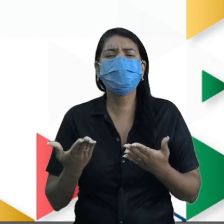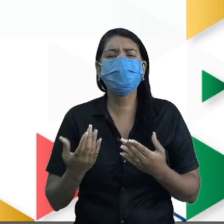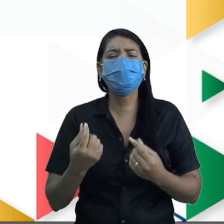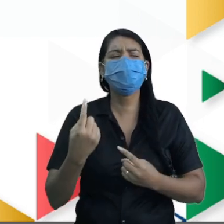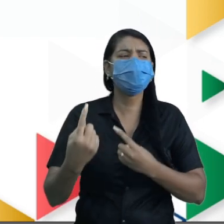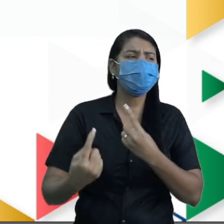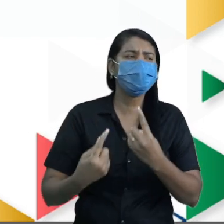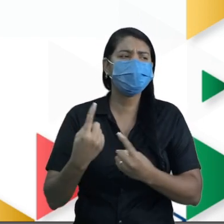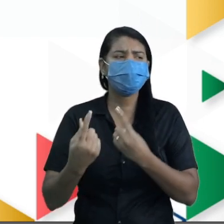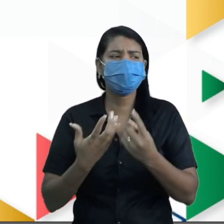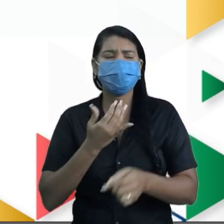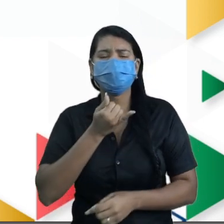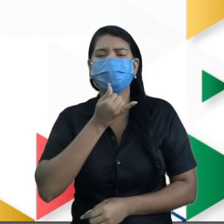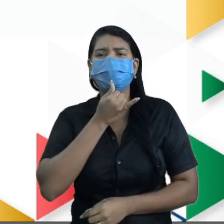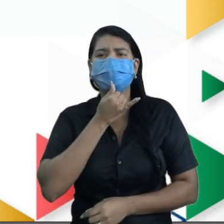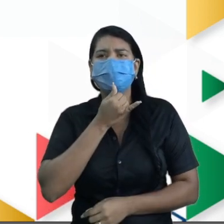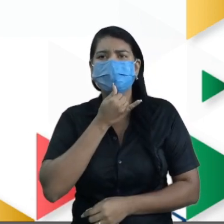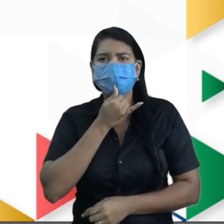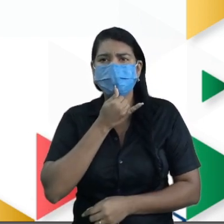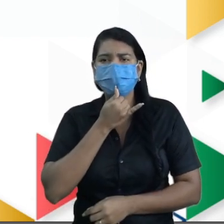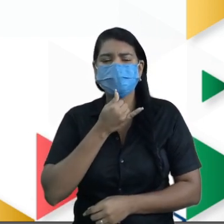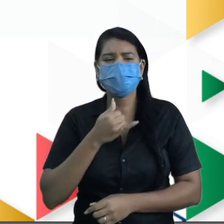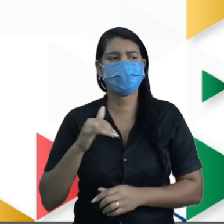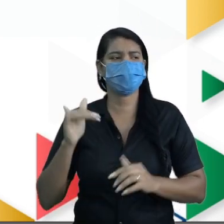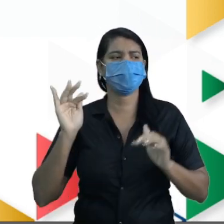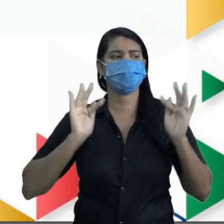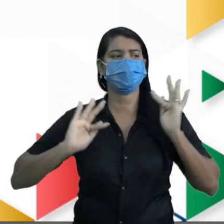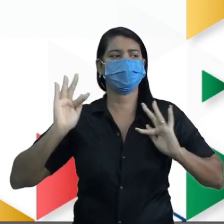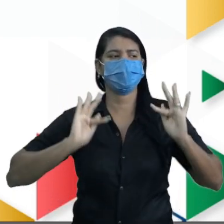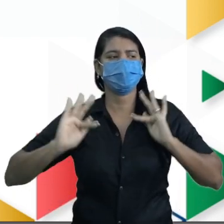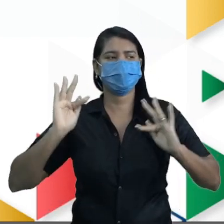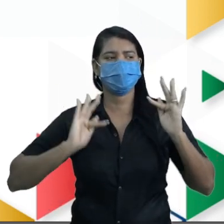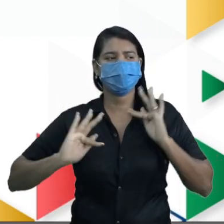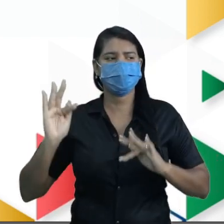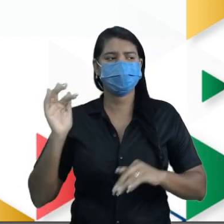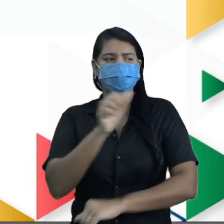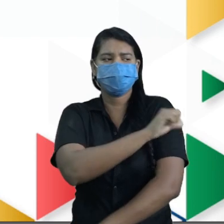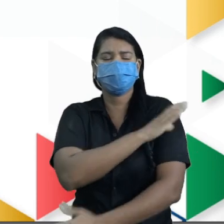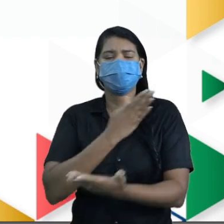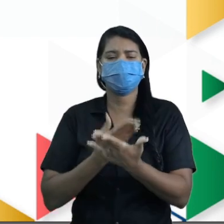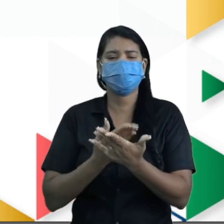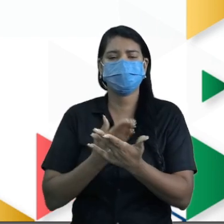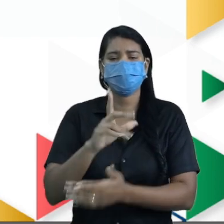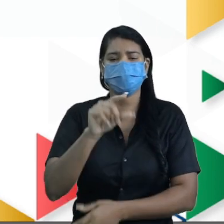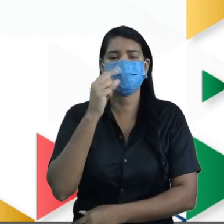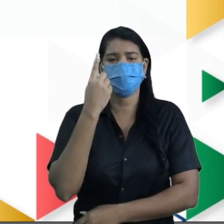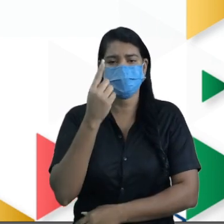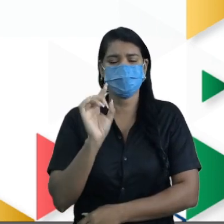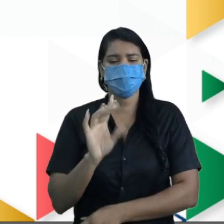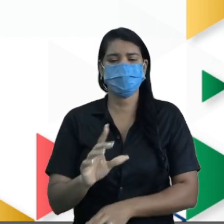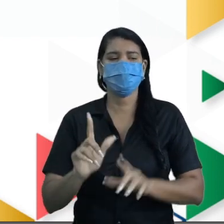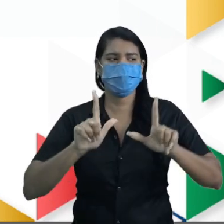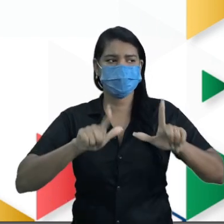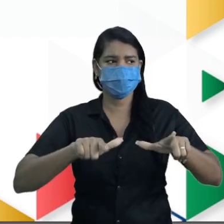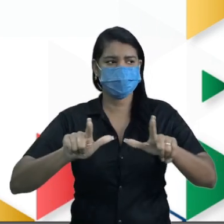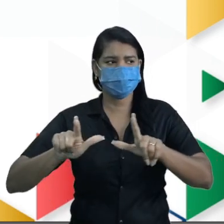um ia passar as suas férias. Cada aluno pode escolher um só lugar, tá?